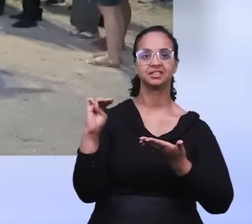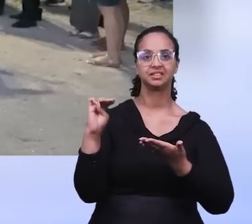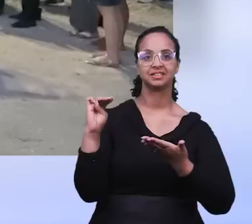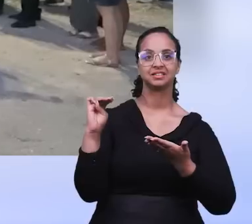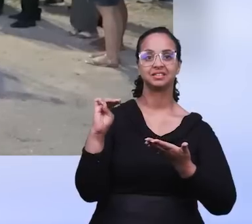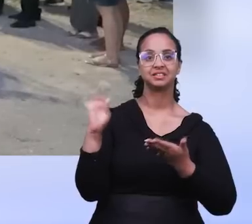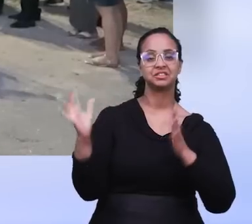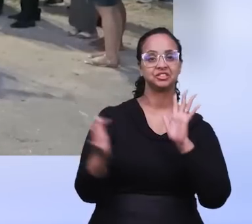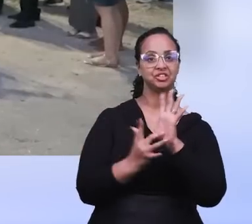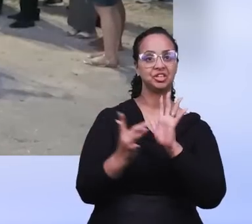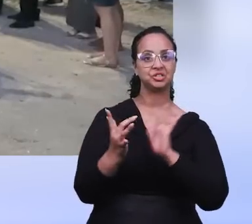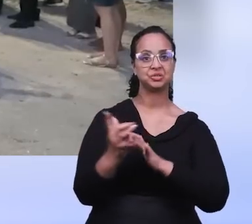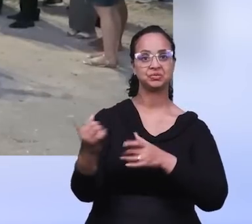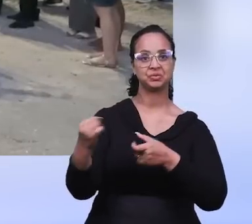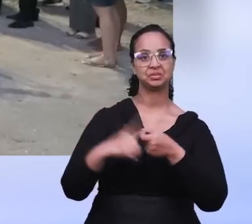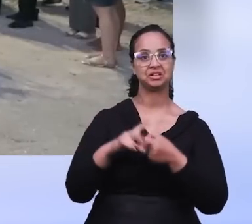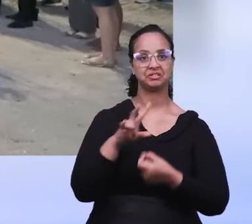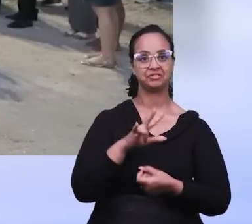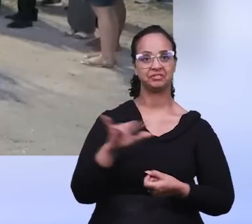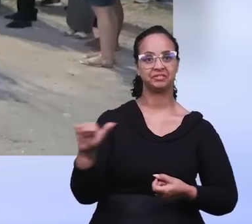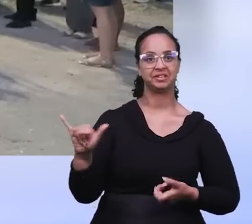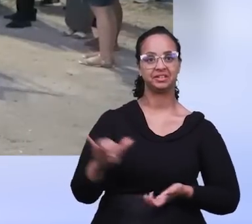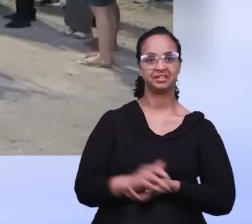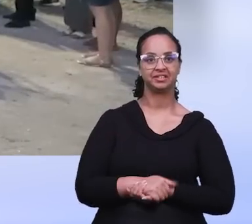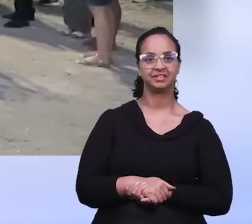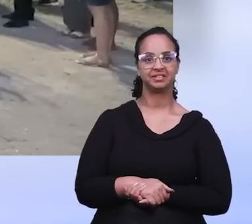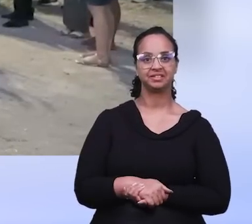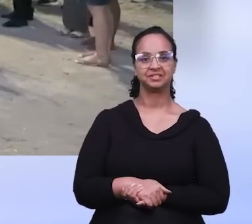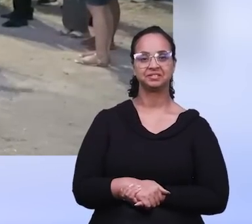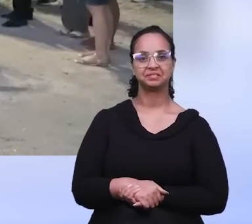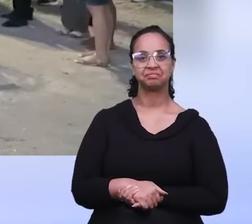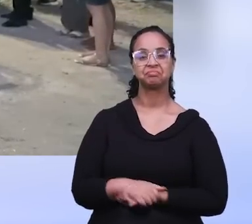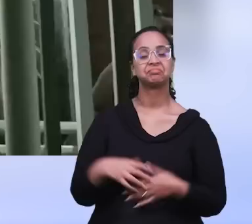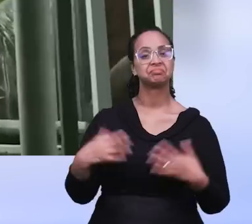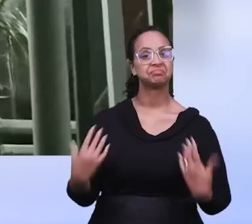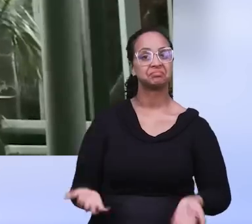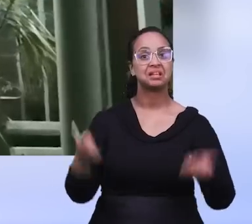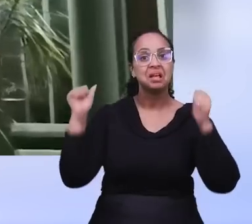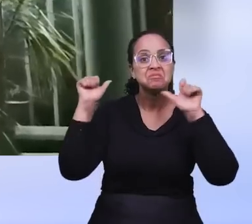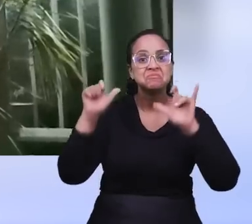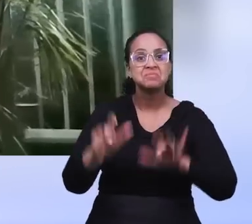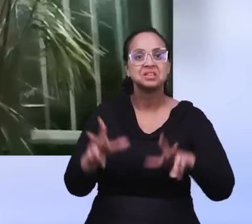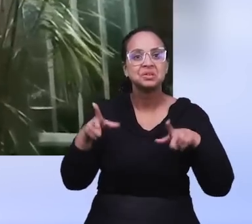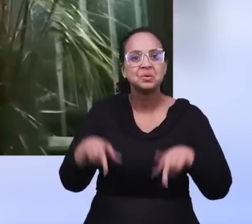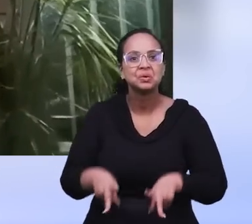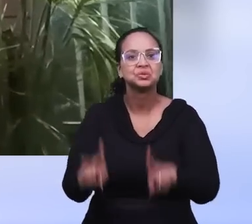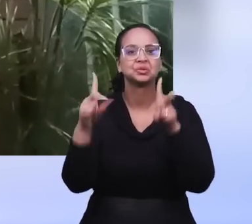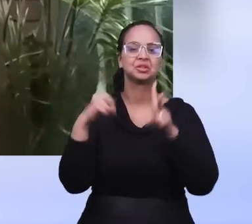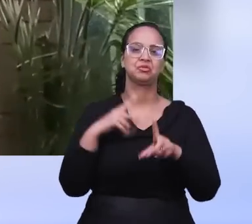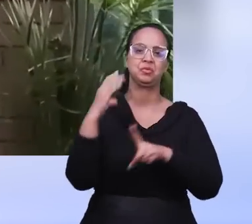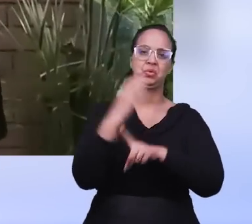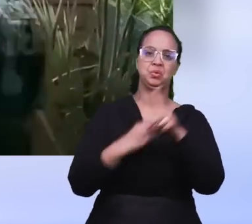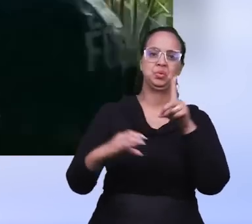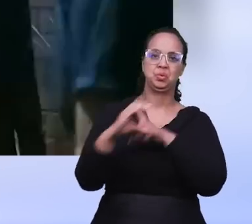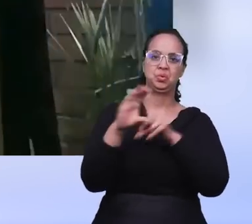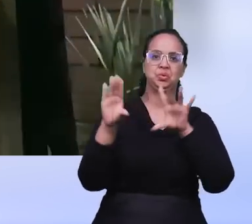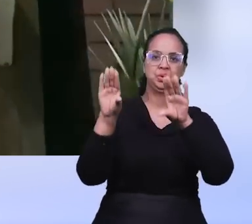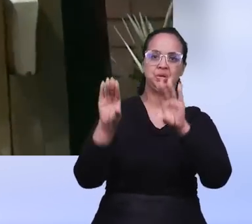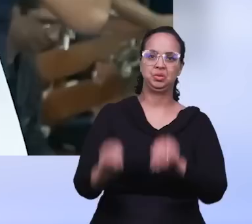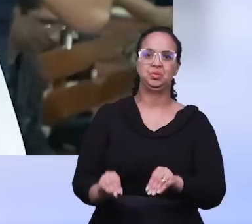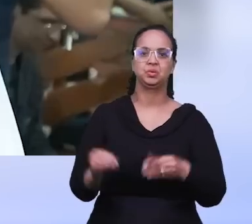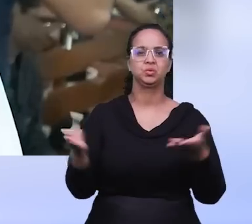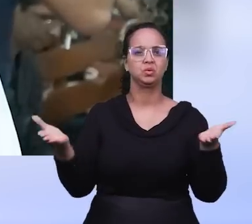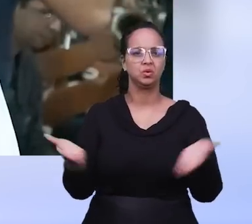Maranata! Maranata! O Senhor Jesus vem! A bênção continuou com o culto à